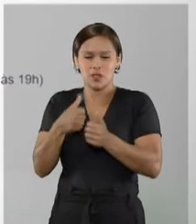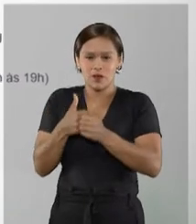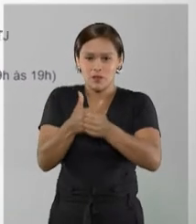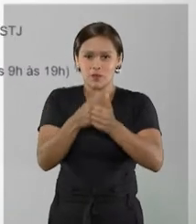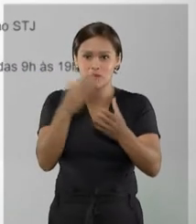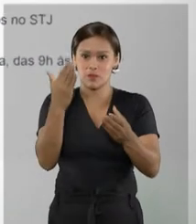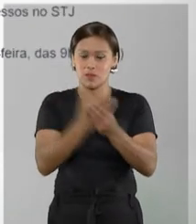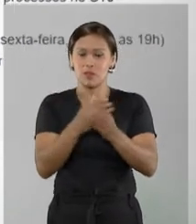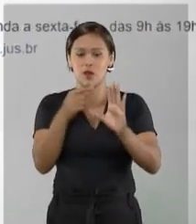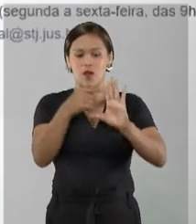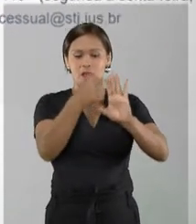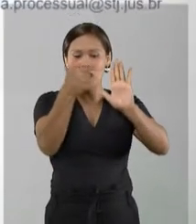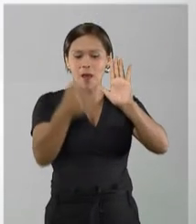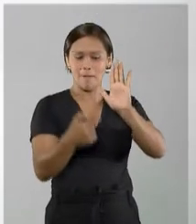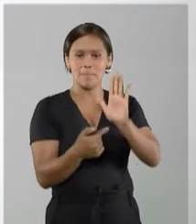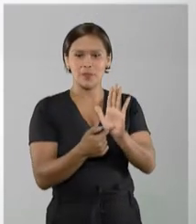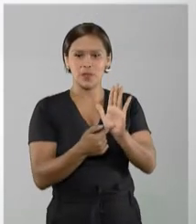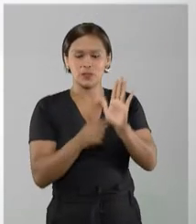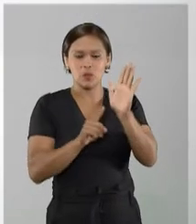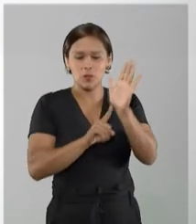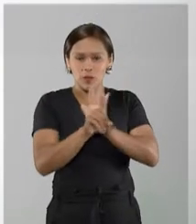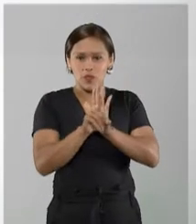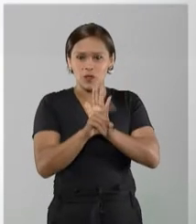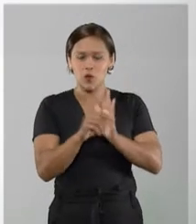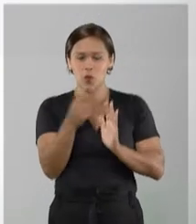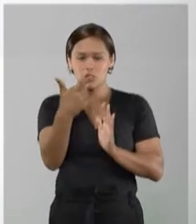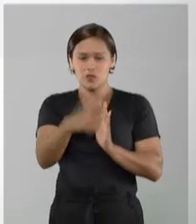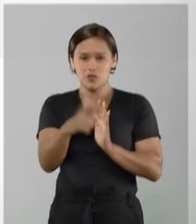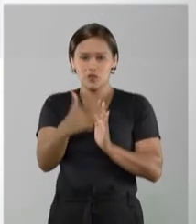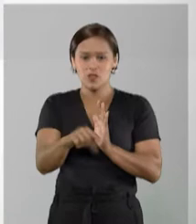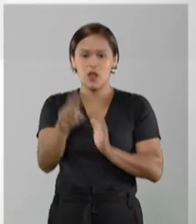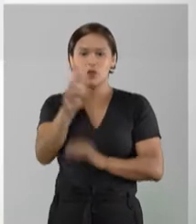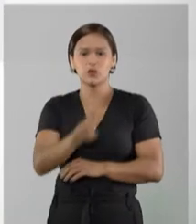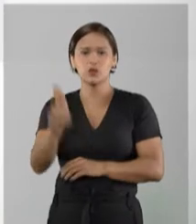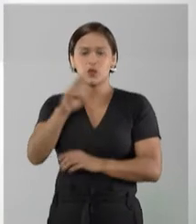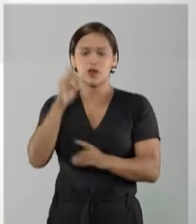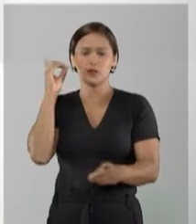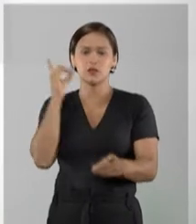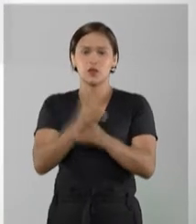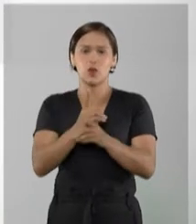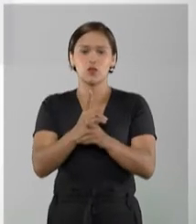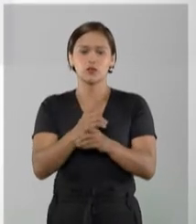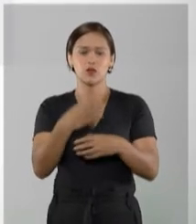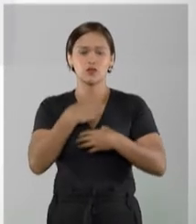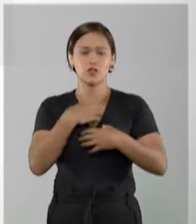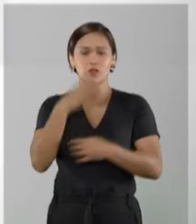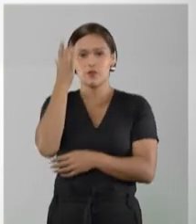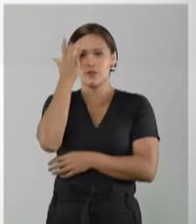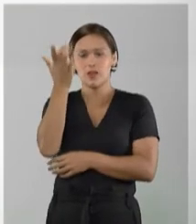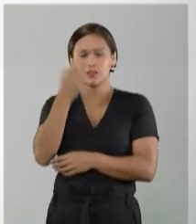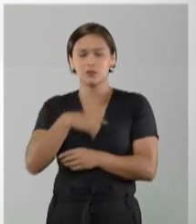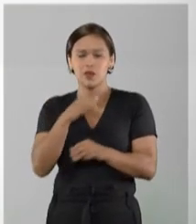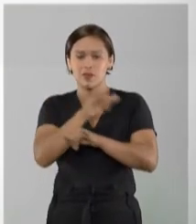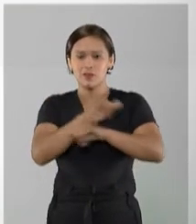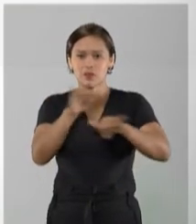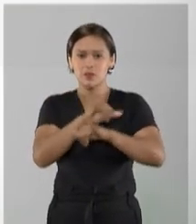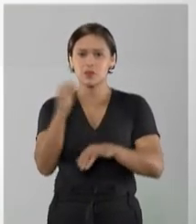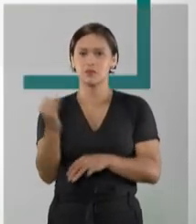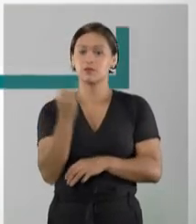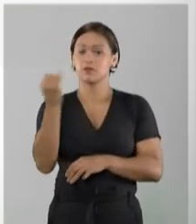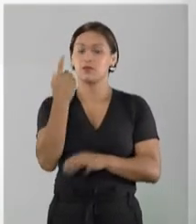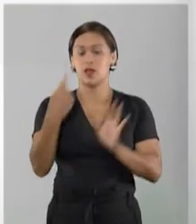processual. Logo abaixo, no campo Perguntas Frequentes, o usuário encontra atalhos para informações importantes.